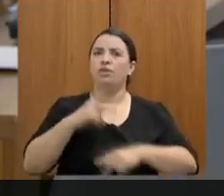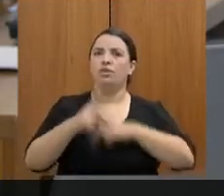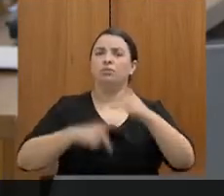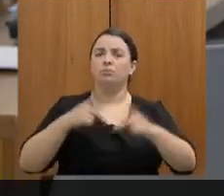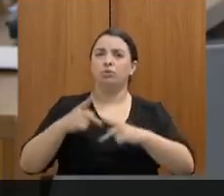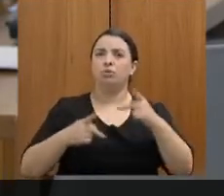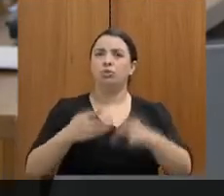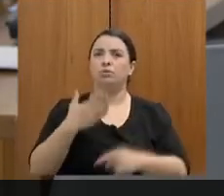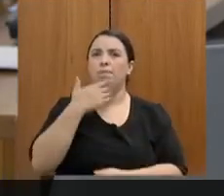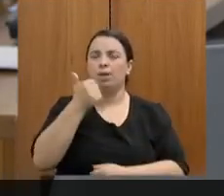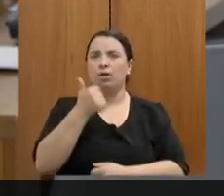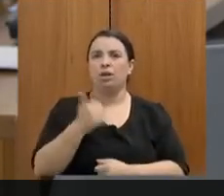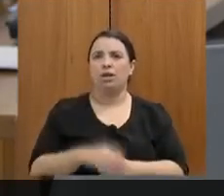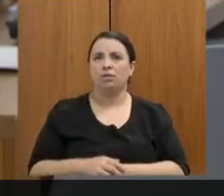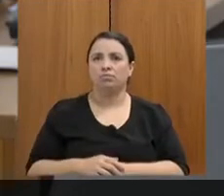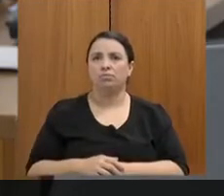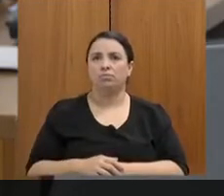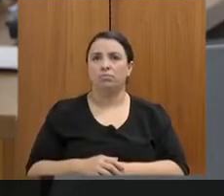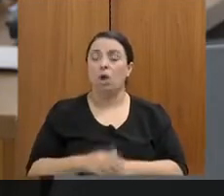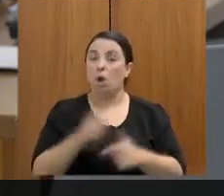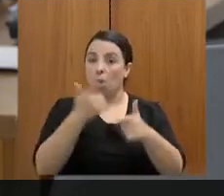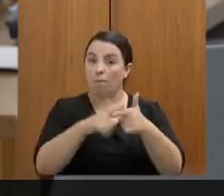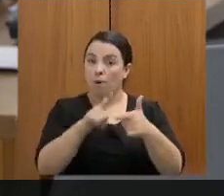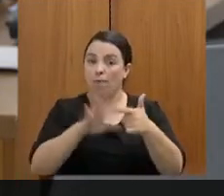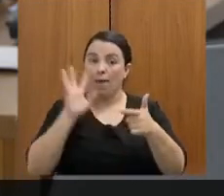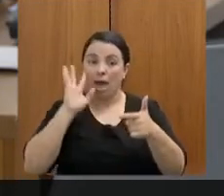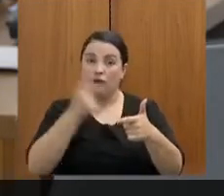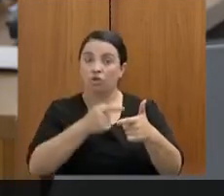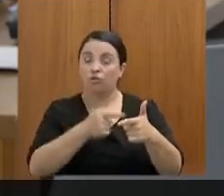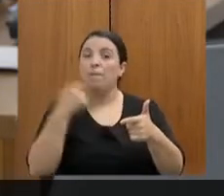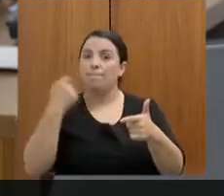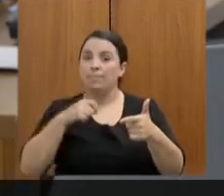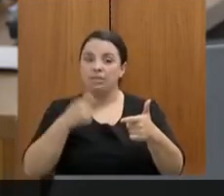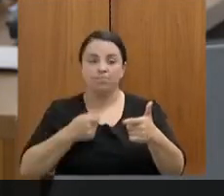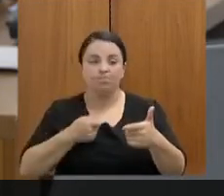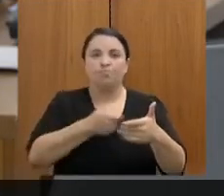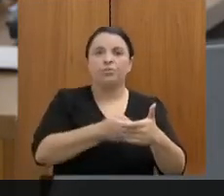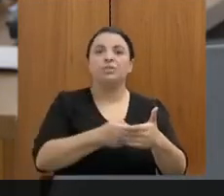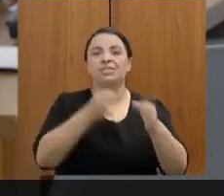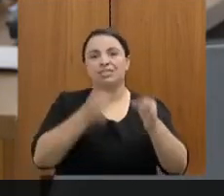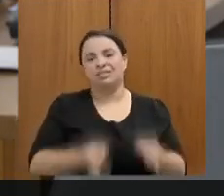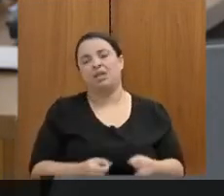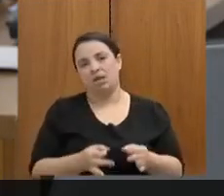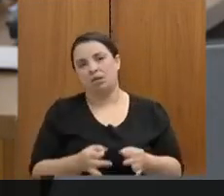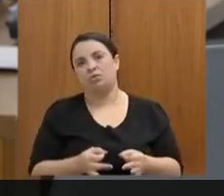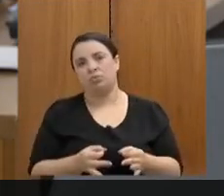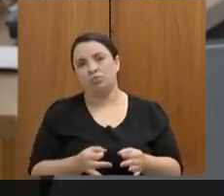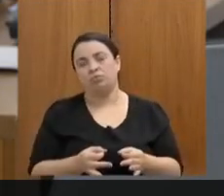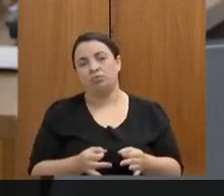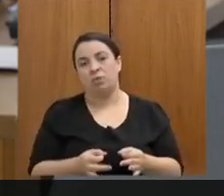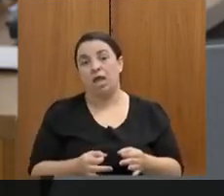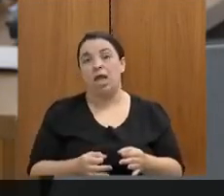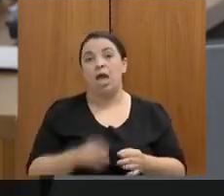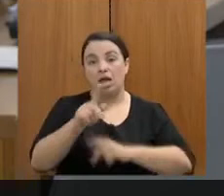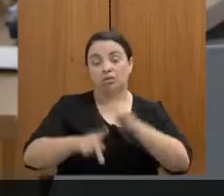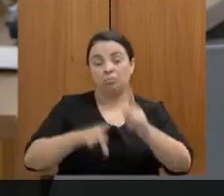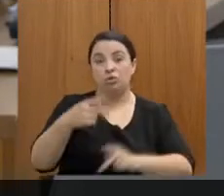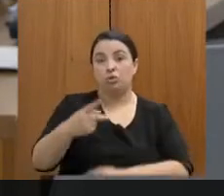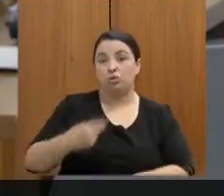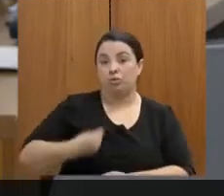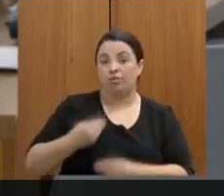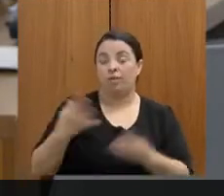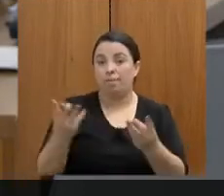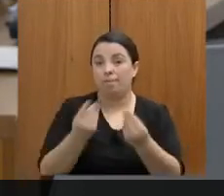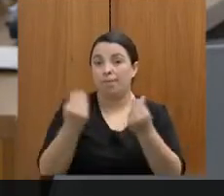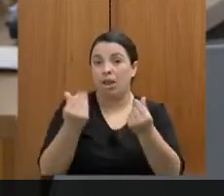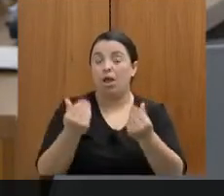Para resolver os problemas, gente precisa atacá-los de forma correta. Para melhorar a vida das pessoas, a gente precisa de investimento